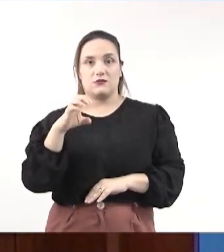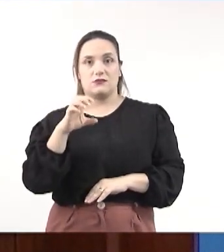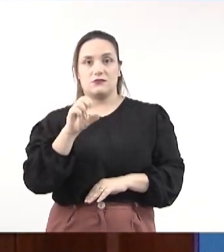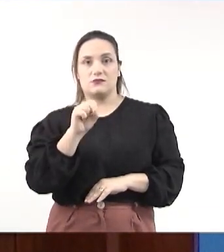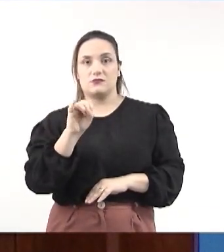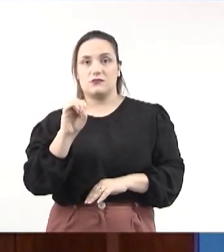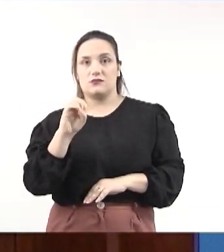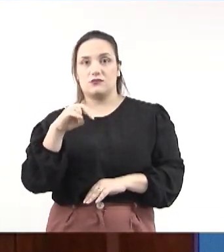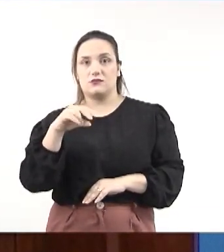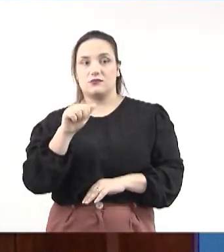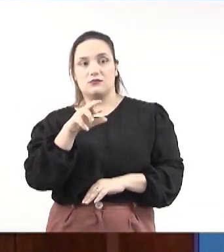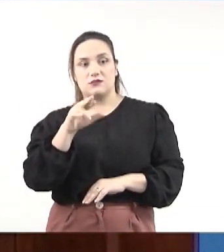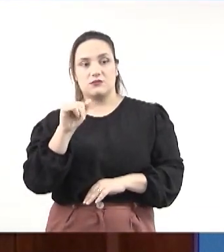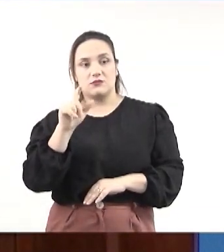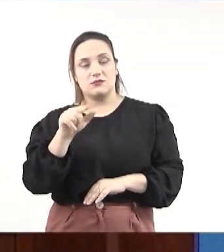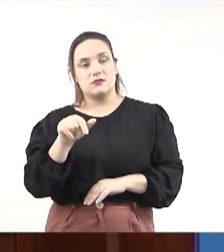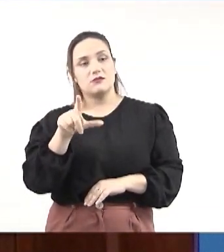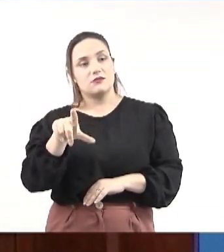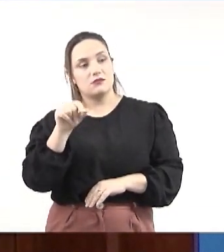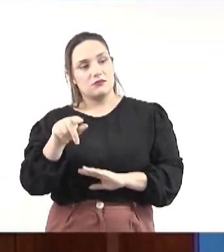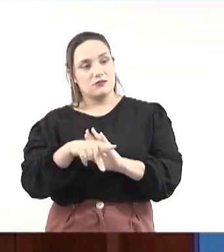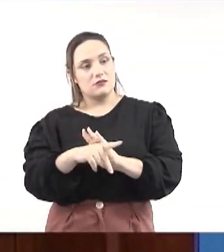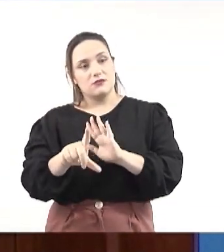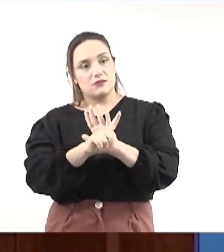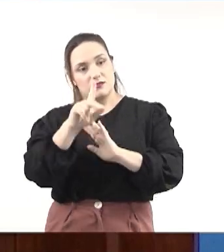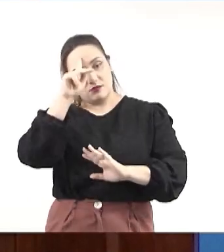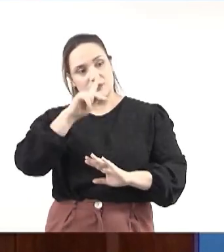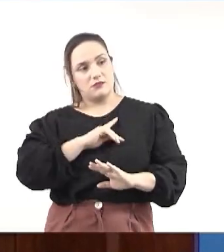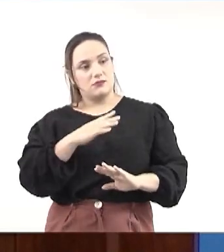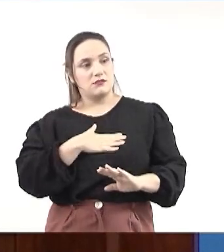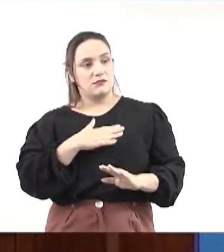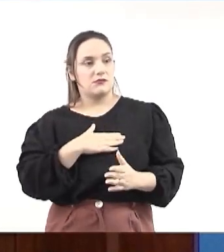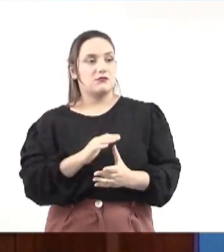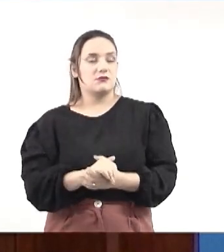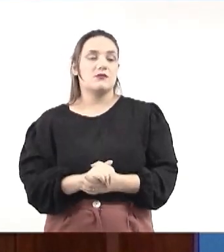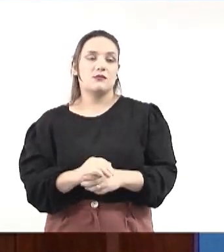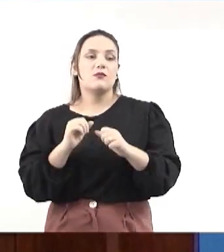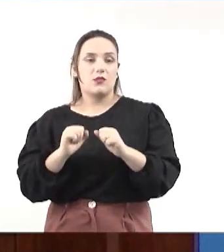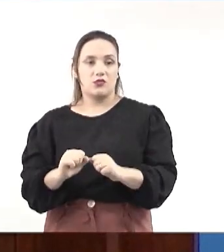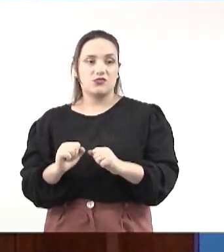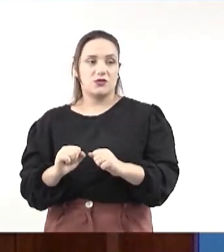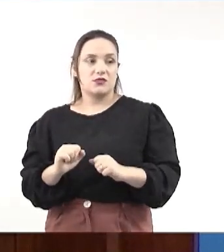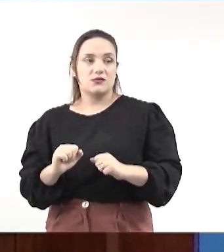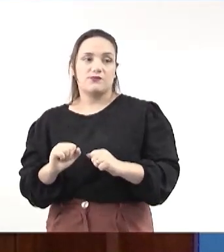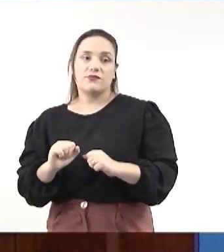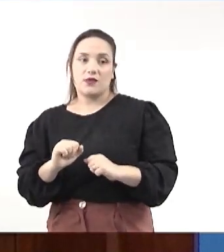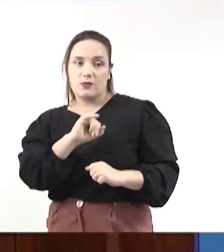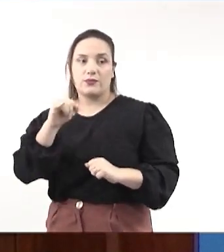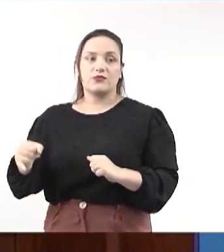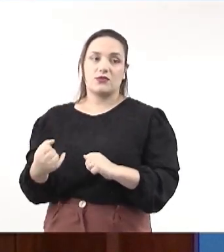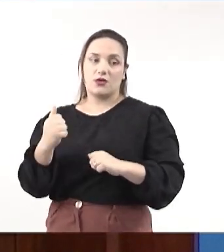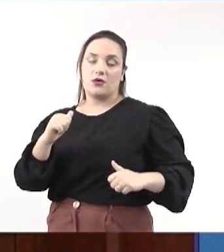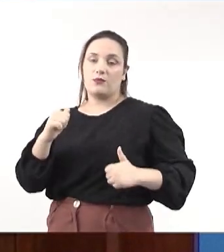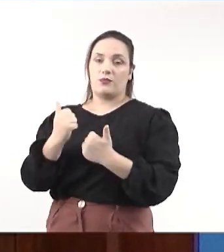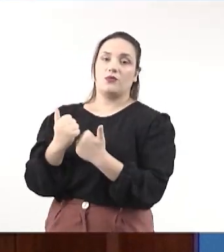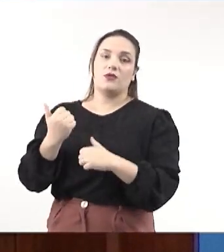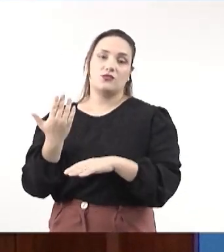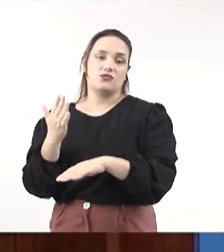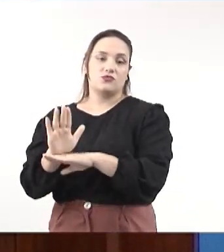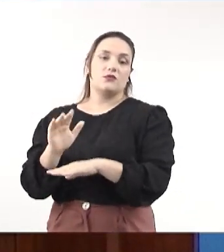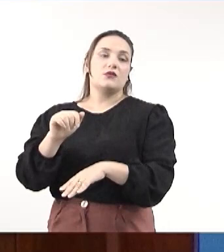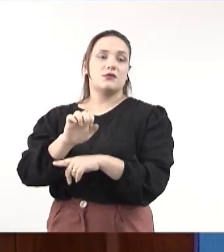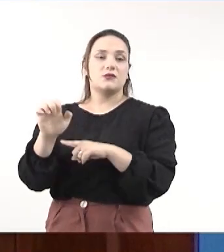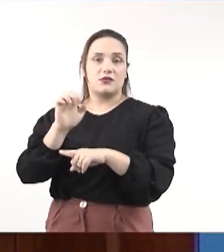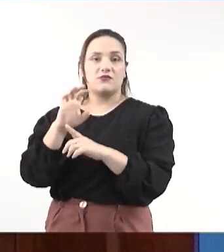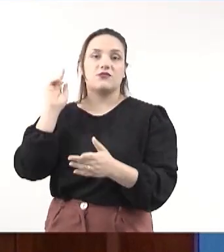essa decisão do Supremo em relação a uma lei de minha autoria, eu acho que ela, pelo menos, é uma brecha para que o Estado,